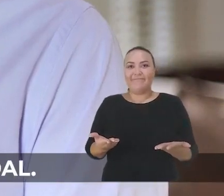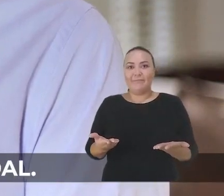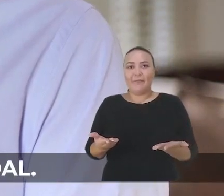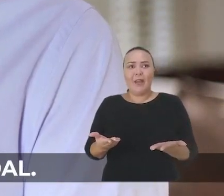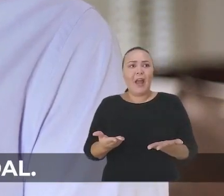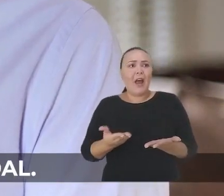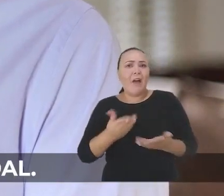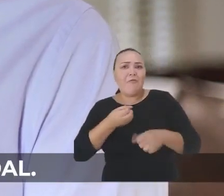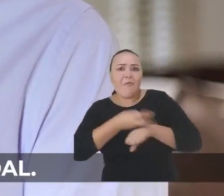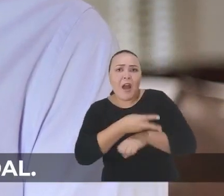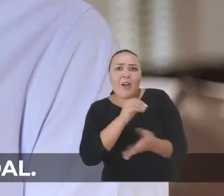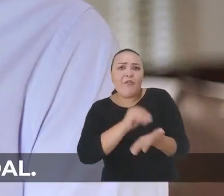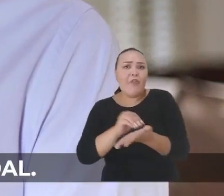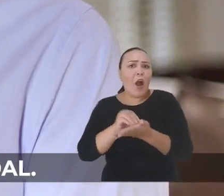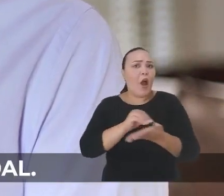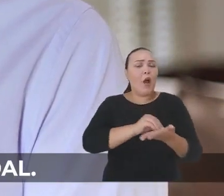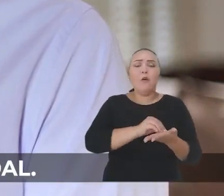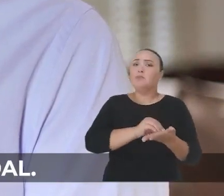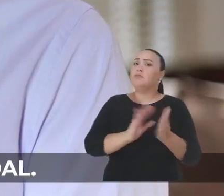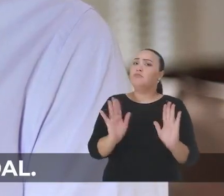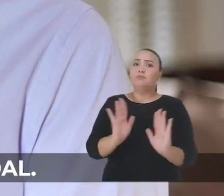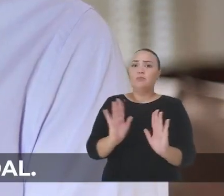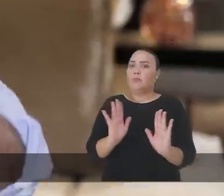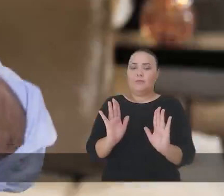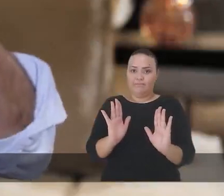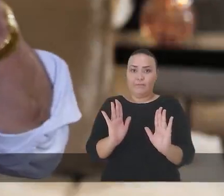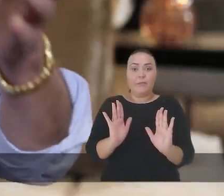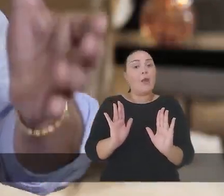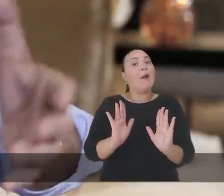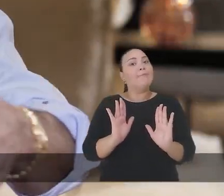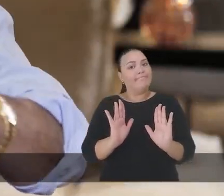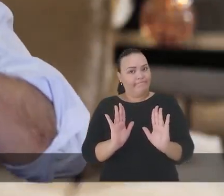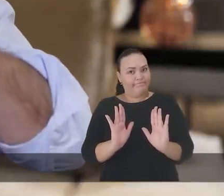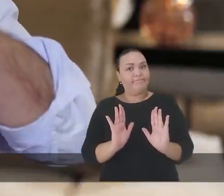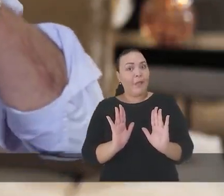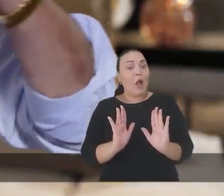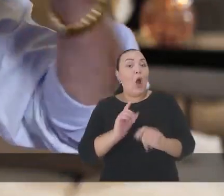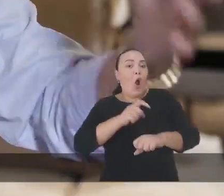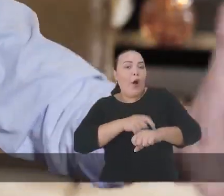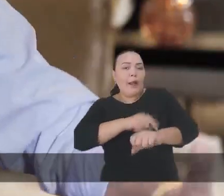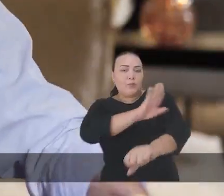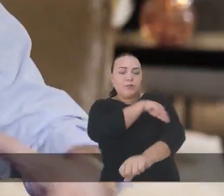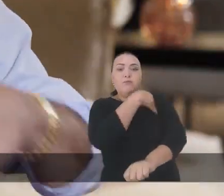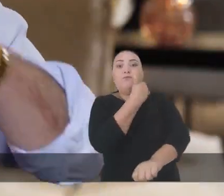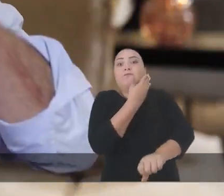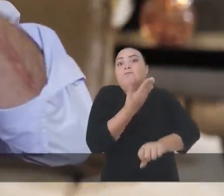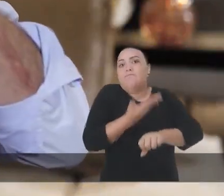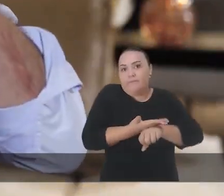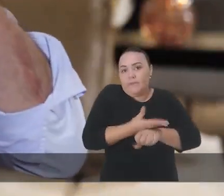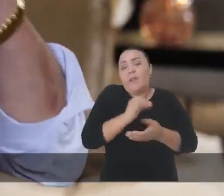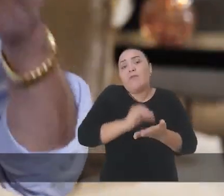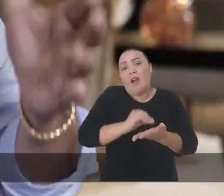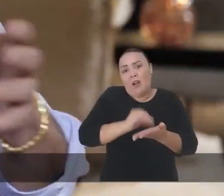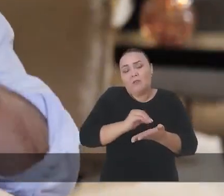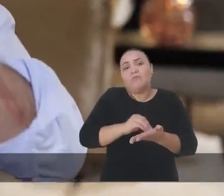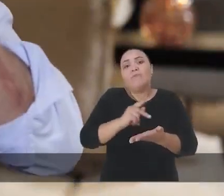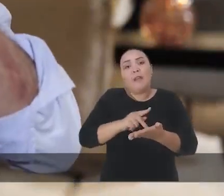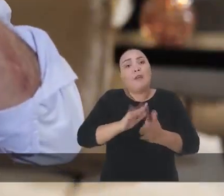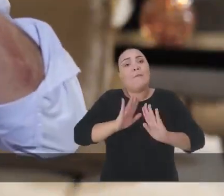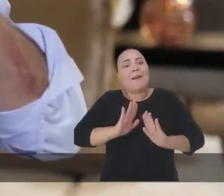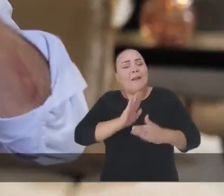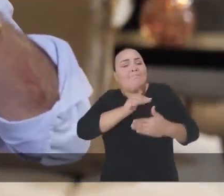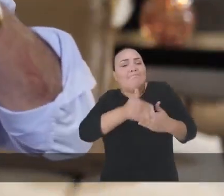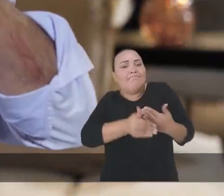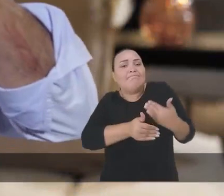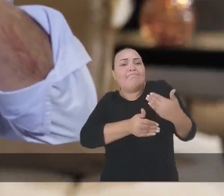Não falta vaga nas escolas para esse pessoal. Claro que falta ainda o horário integral para todos. Falta aí. E